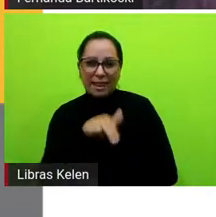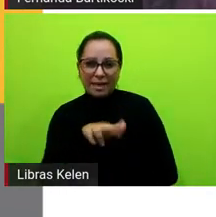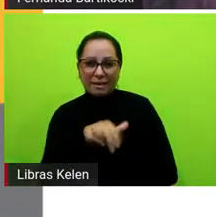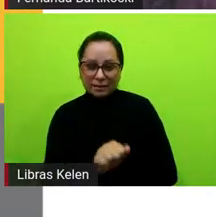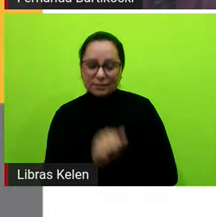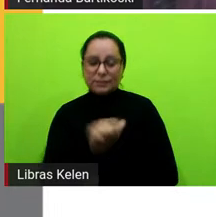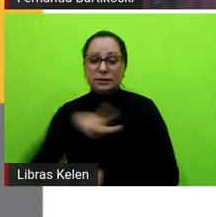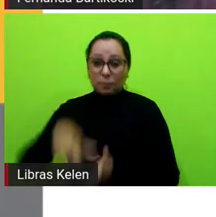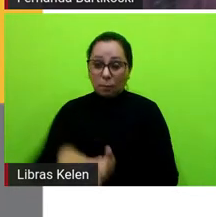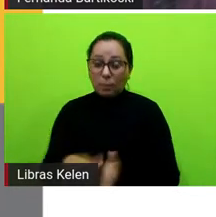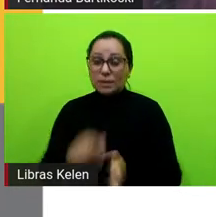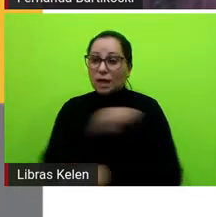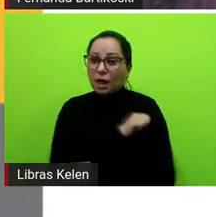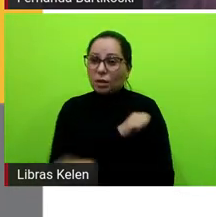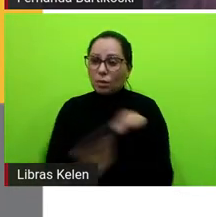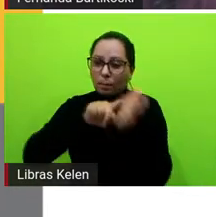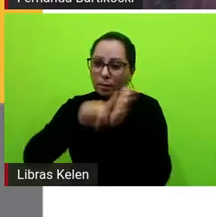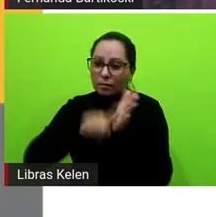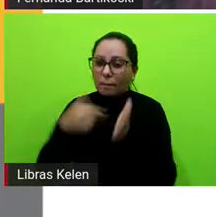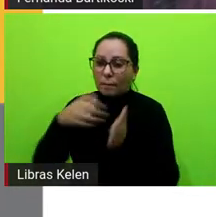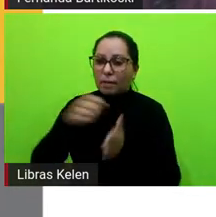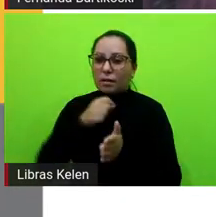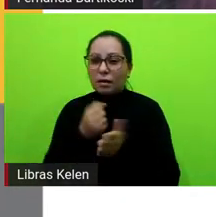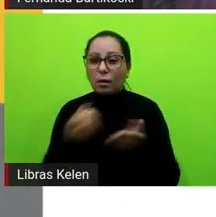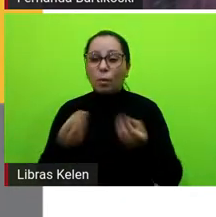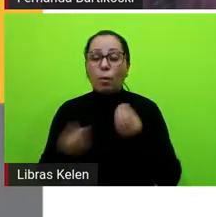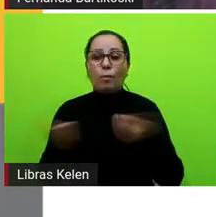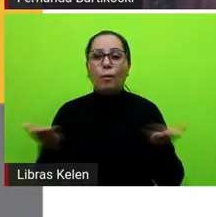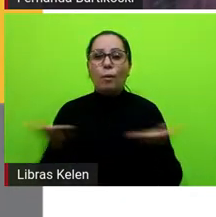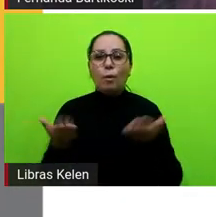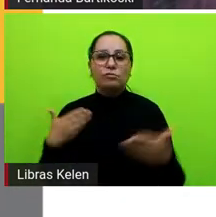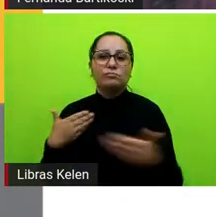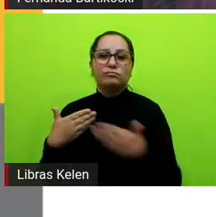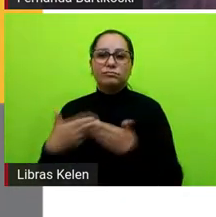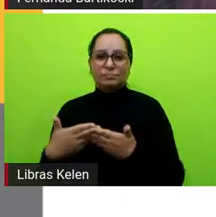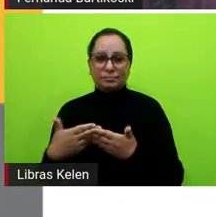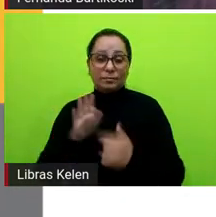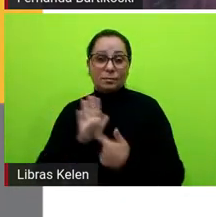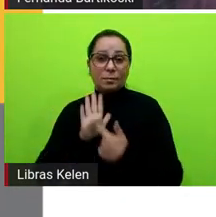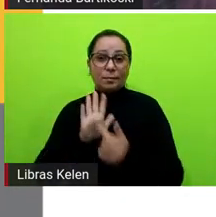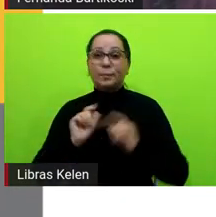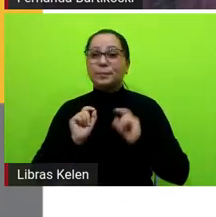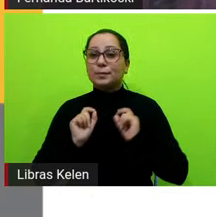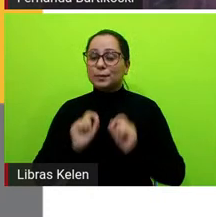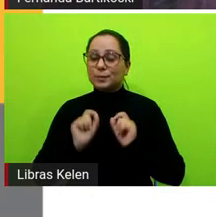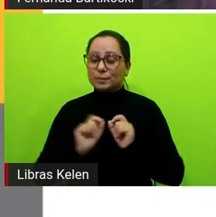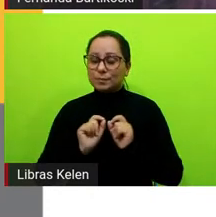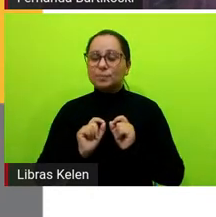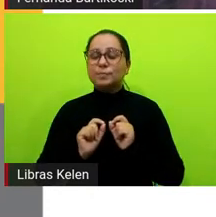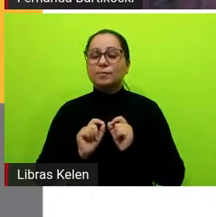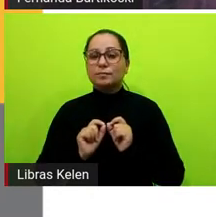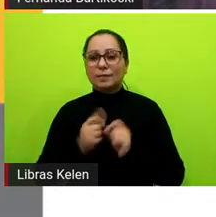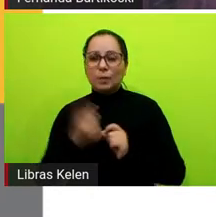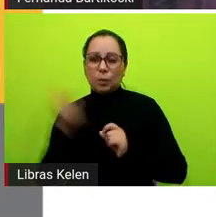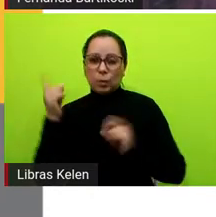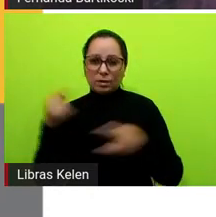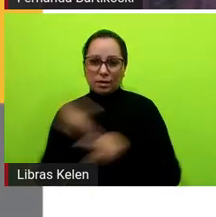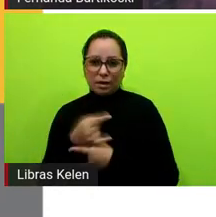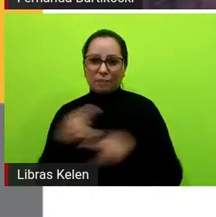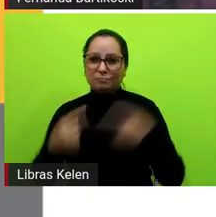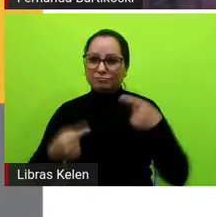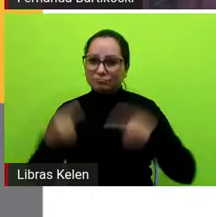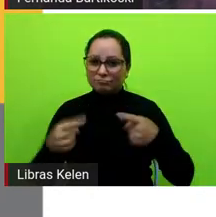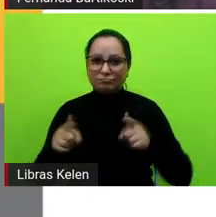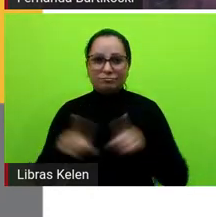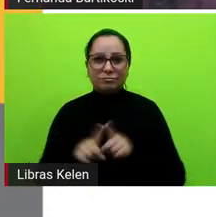reportagens sobre como está a situação hoje. O que mostra um pouco, né, Fernanda, em outra live a gente discutiu sobre como a